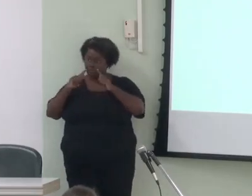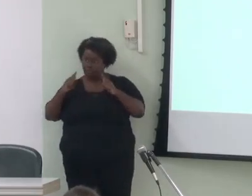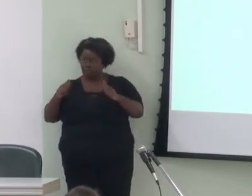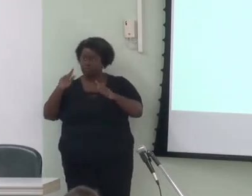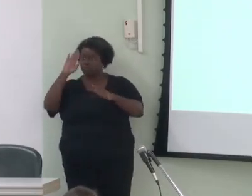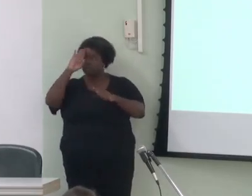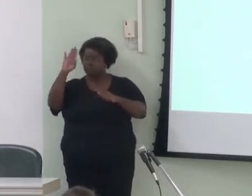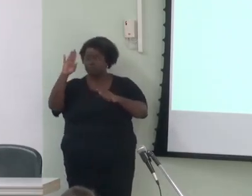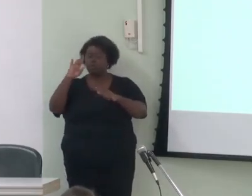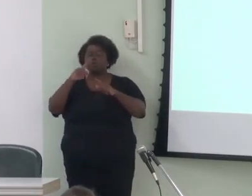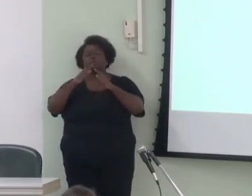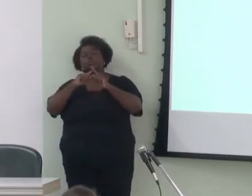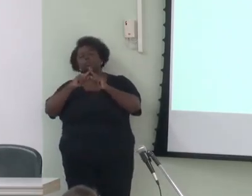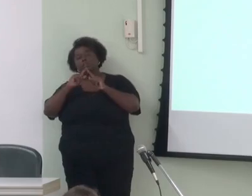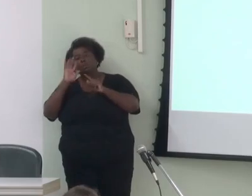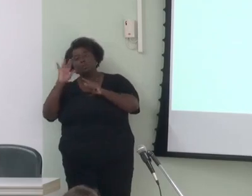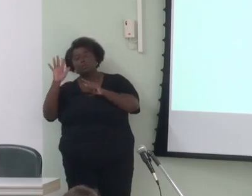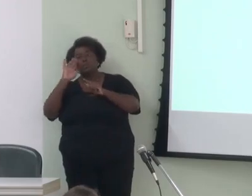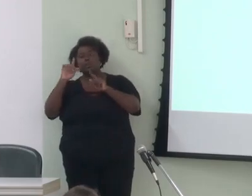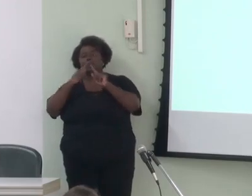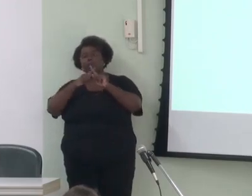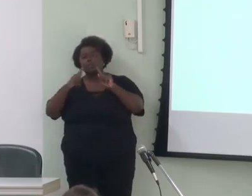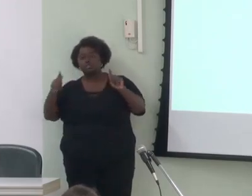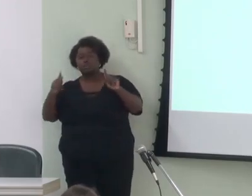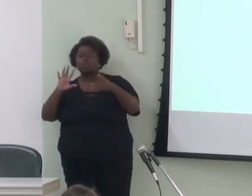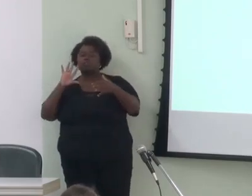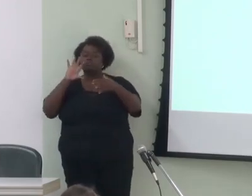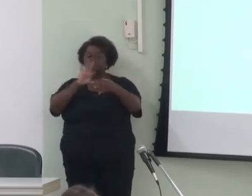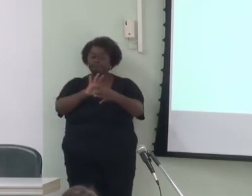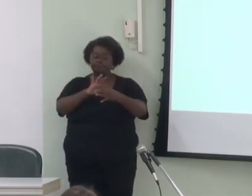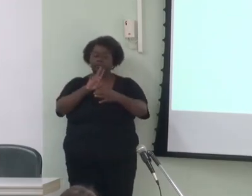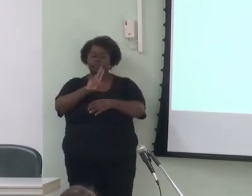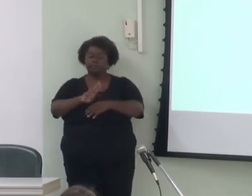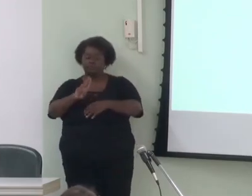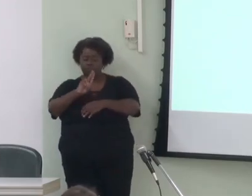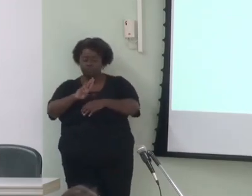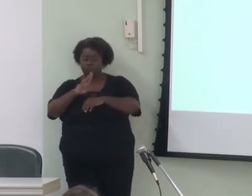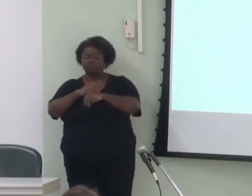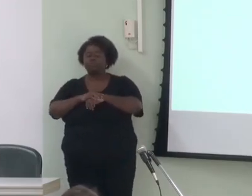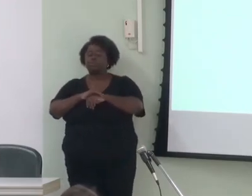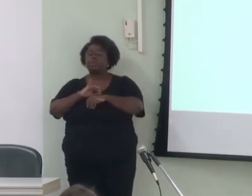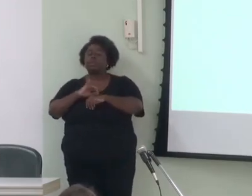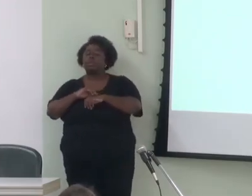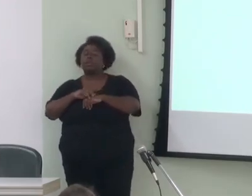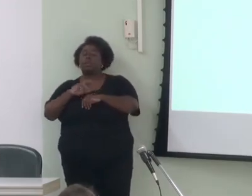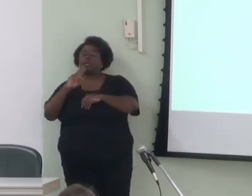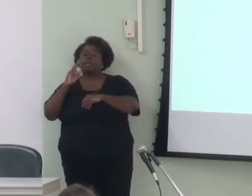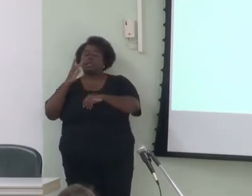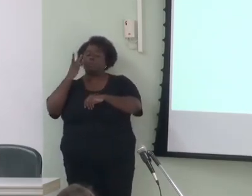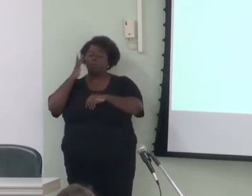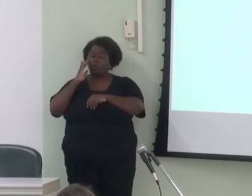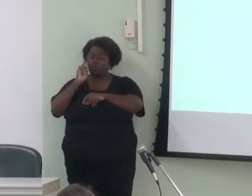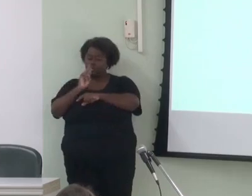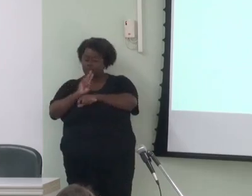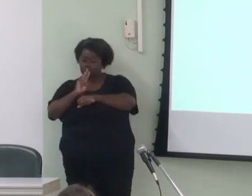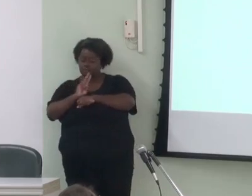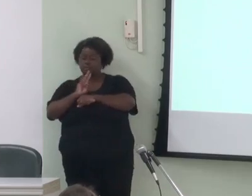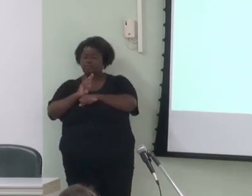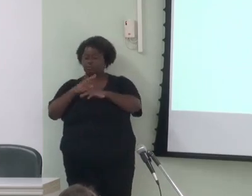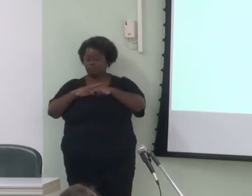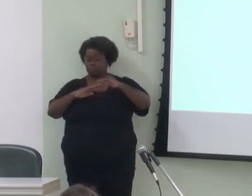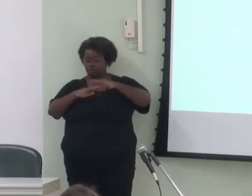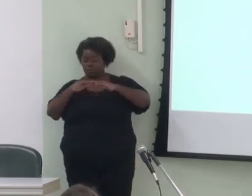teoria gramatical que se assume moldada pelo uso assumindo a hipótese da similaridade constitucional entendo que as